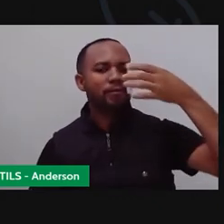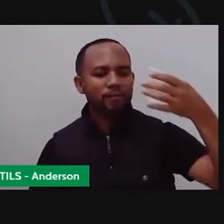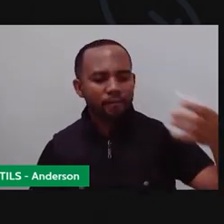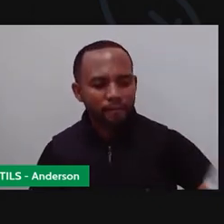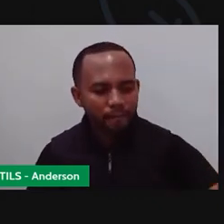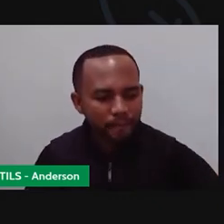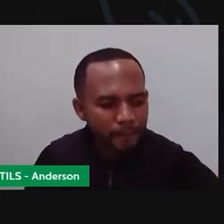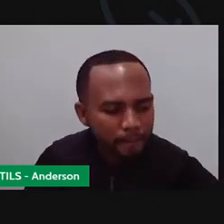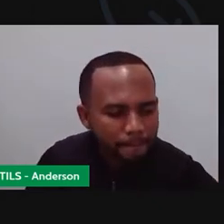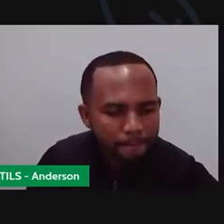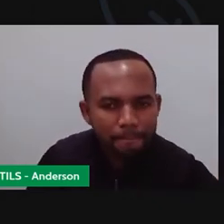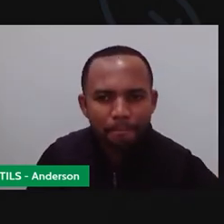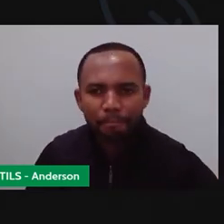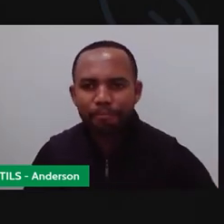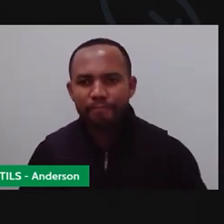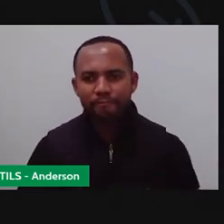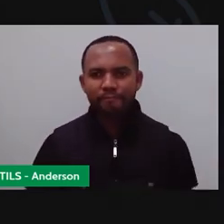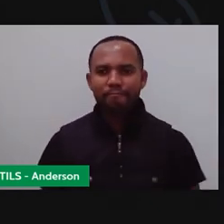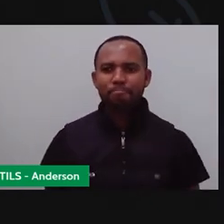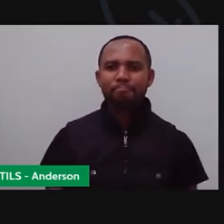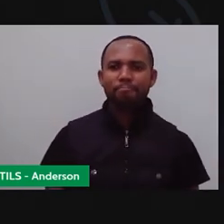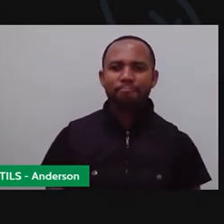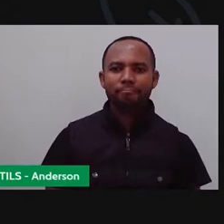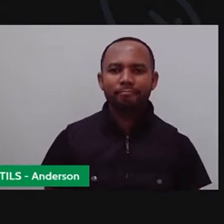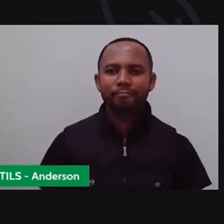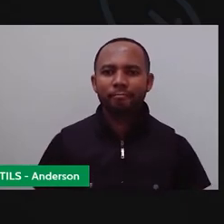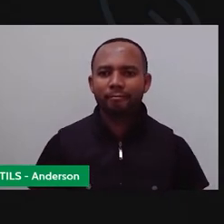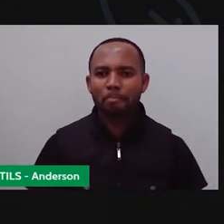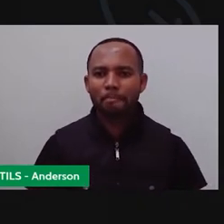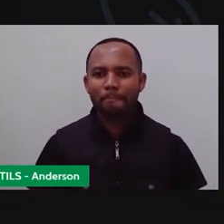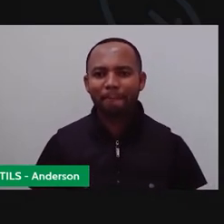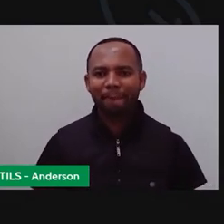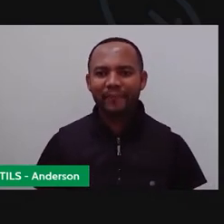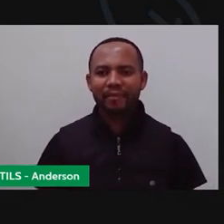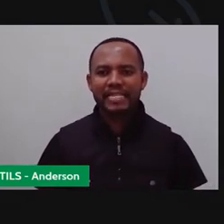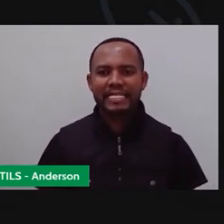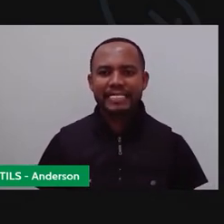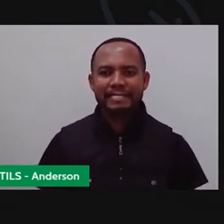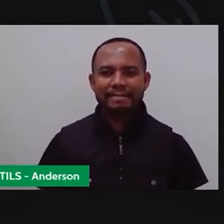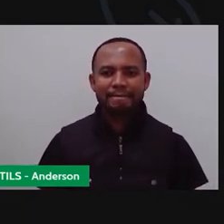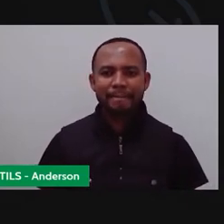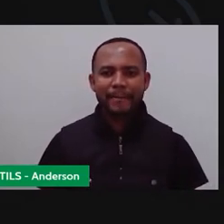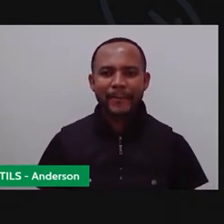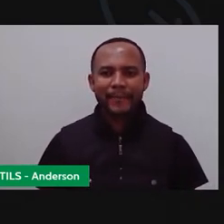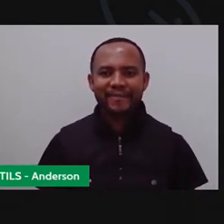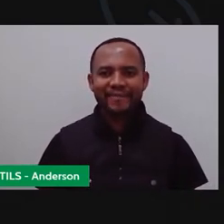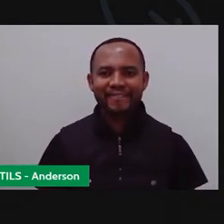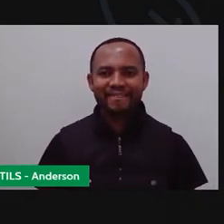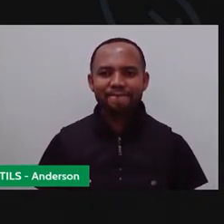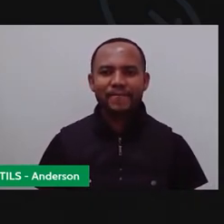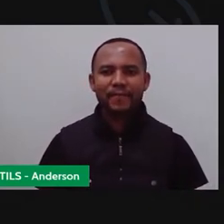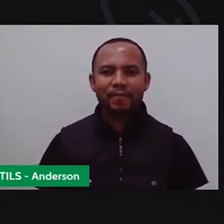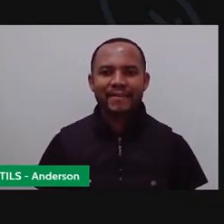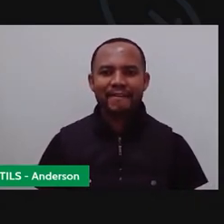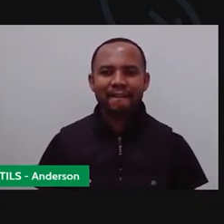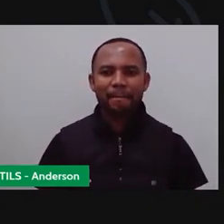Tá vendo, Anderson? Ele já está tomando a forma de um cachorro. Um cachorro. Aqui, ó.